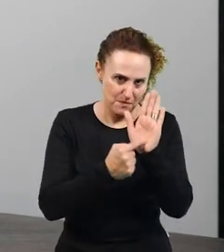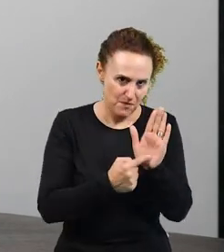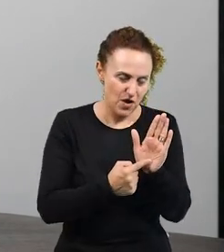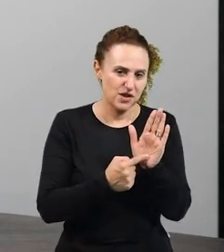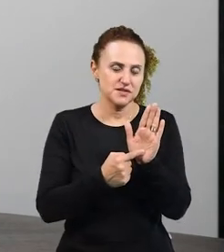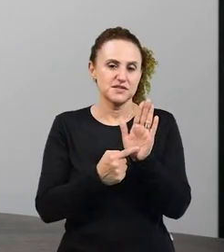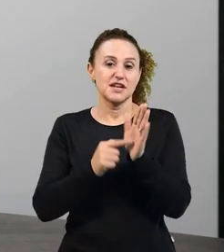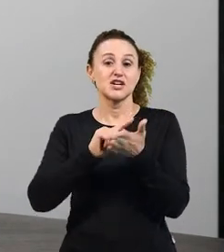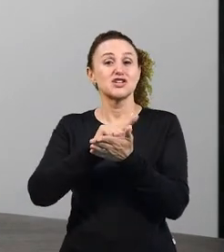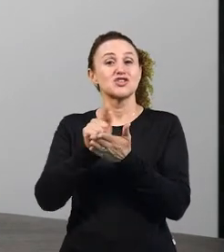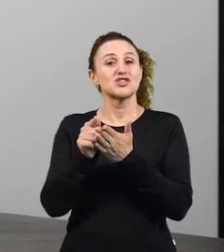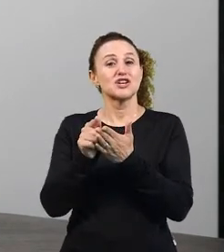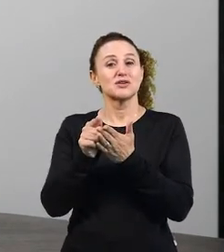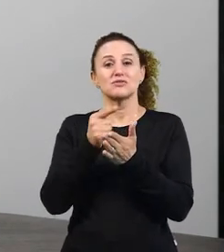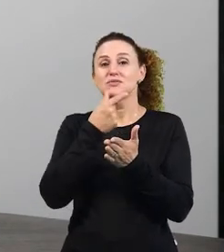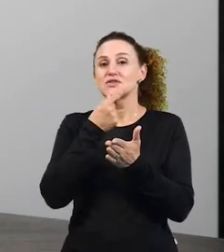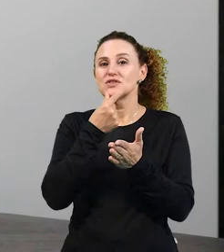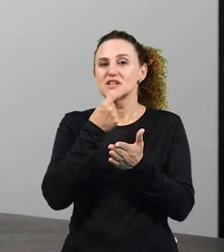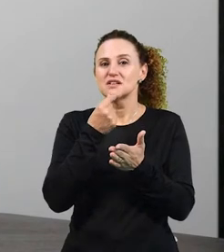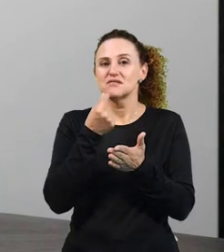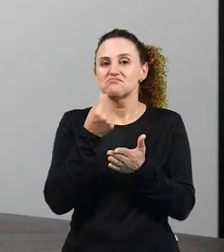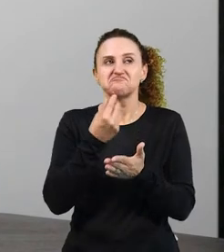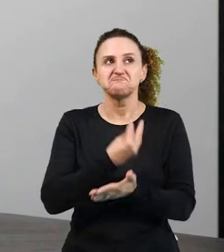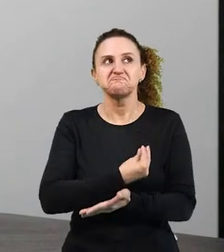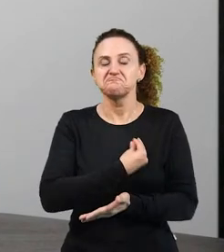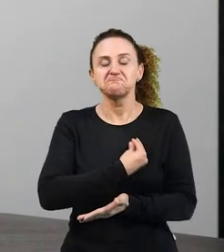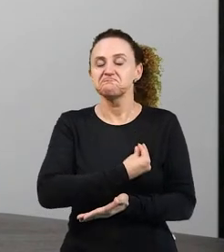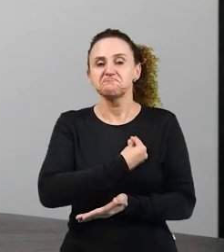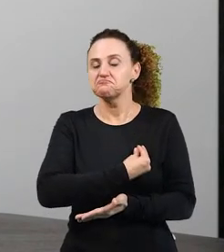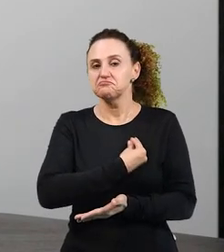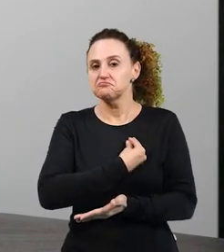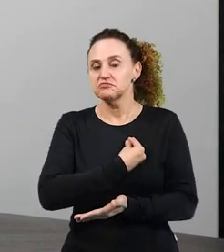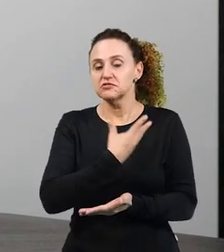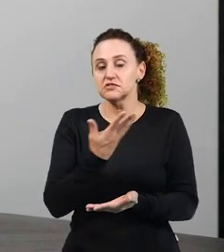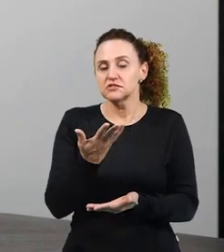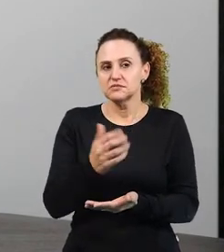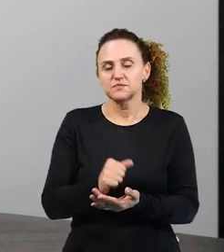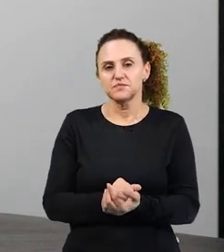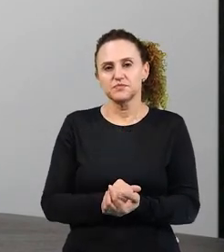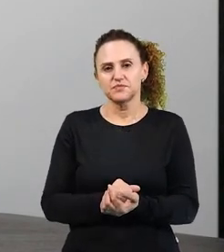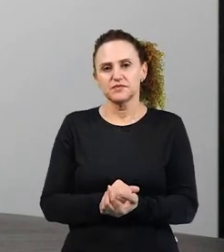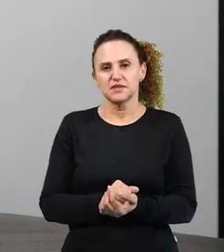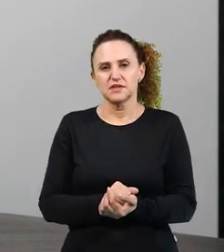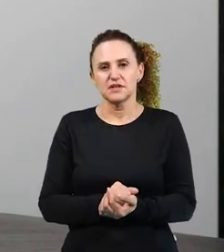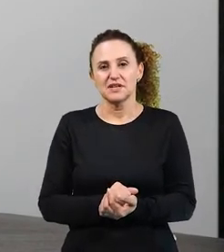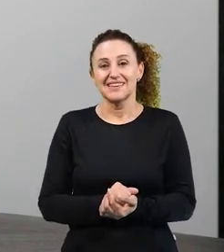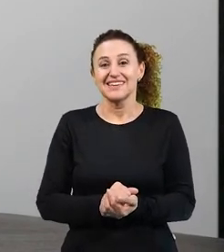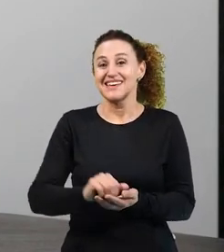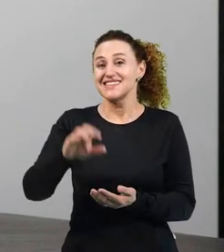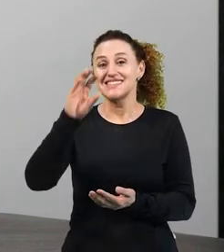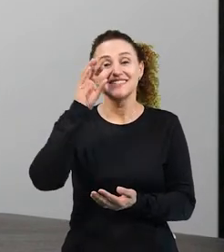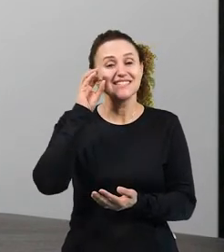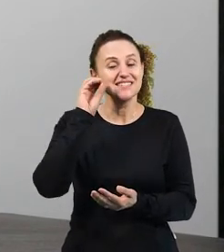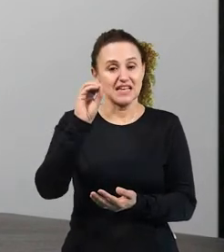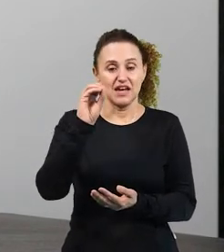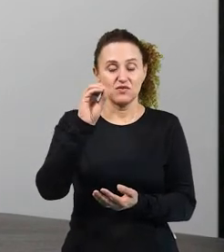gênero masculino, ele não está presente. É uma ausência significativa, a gente chama de morfema zero.